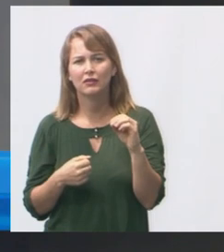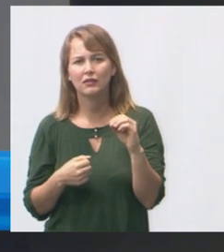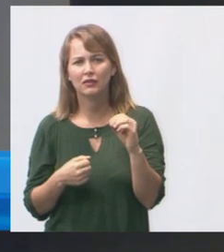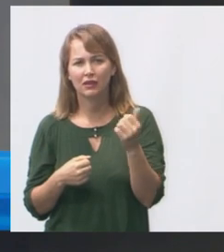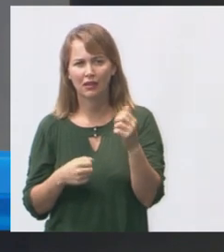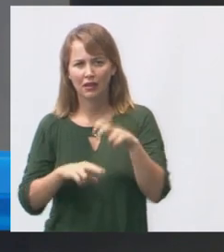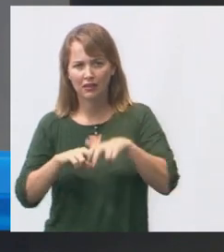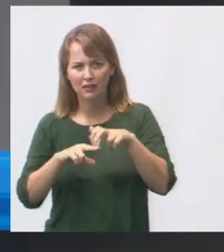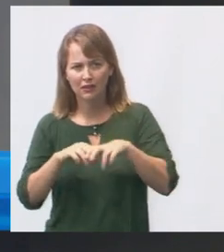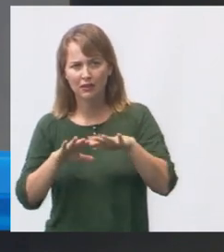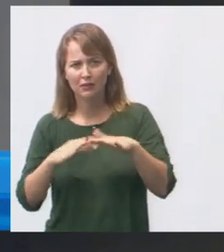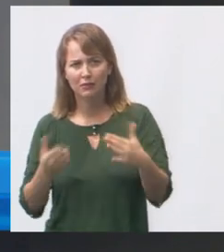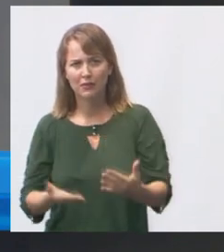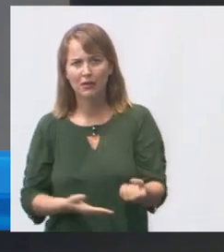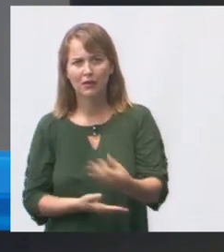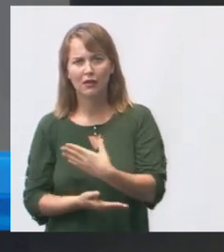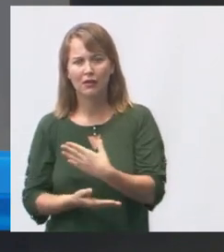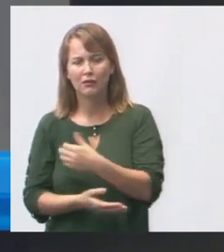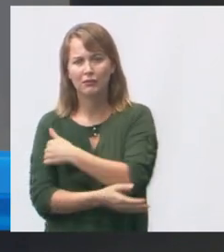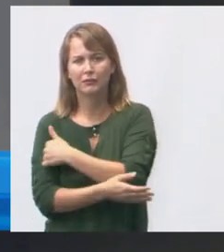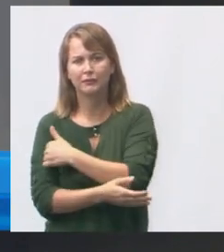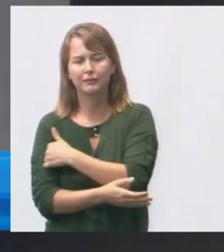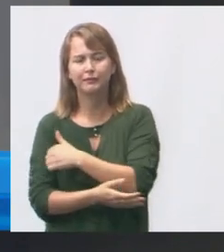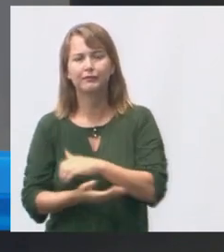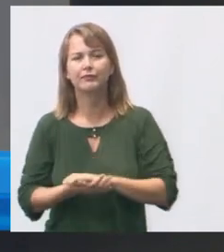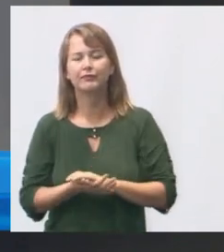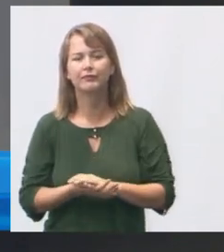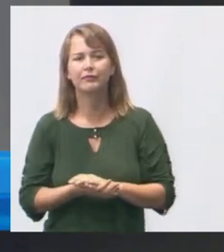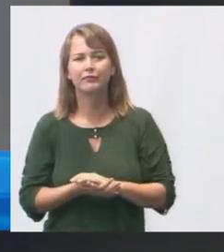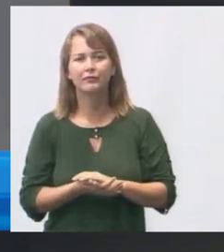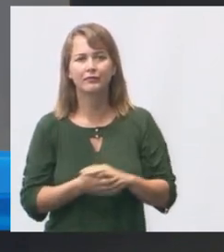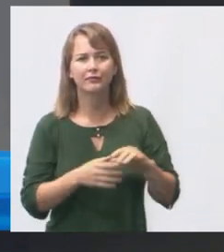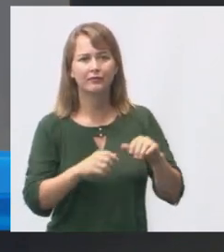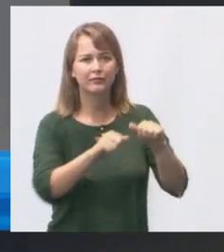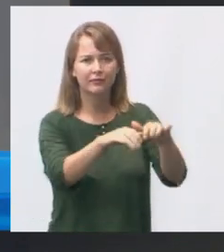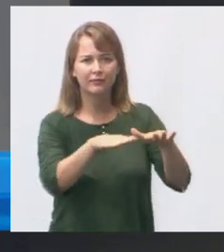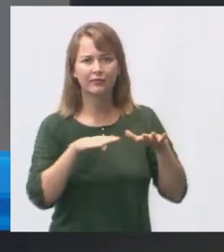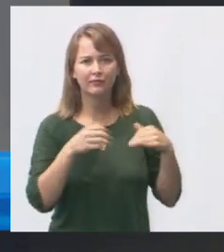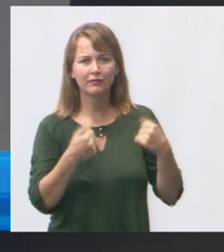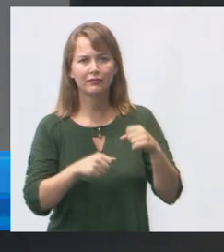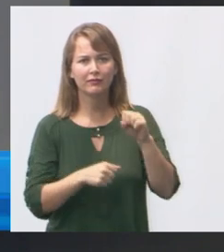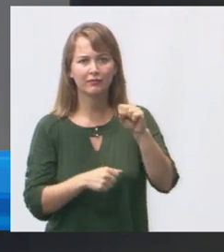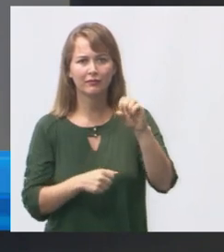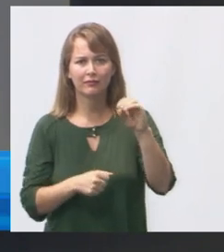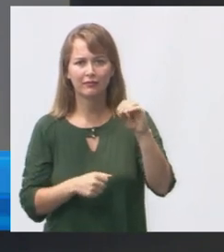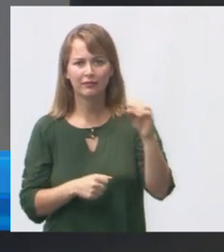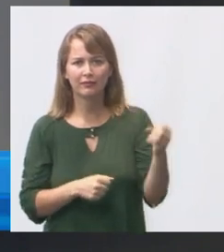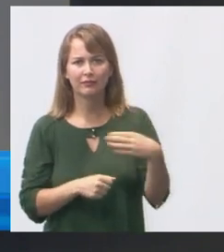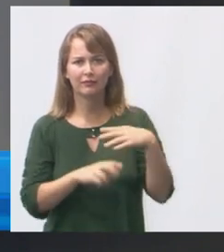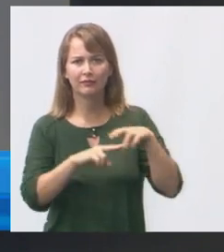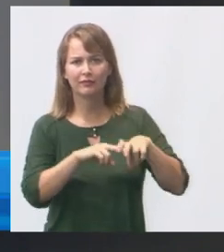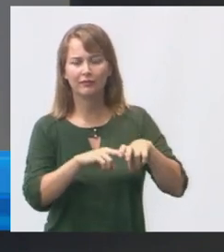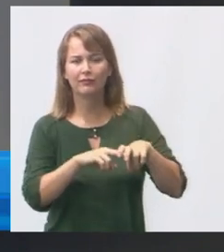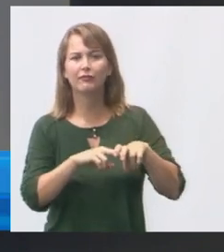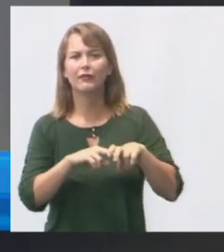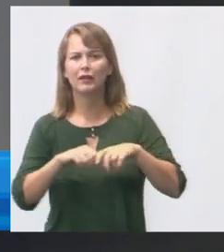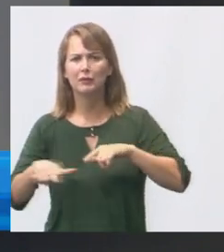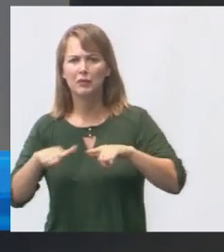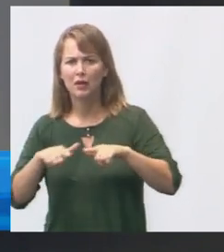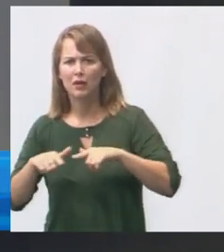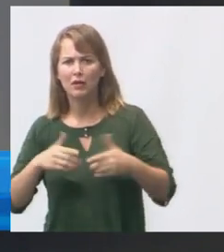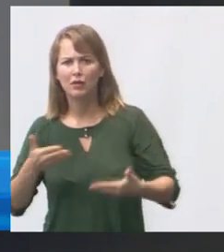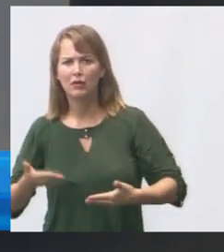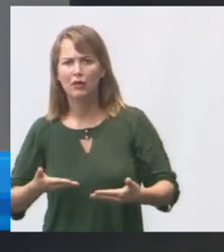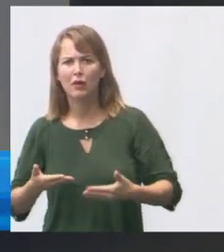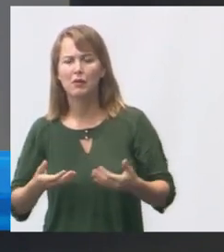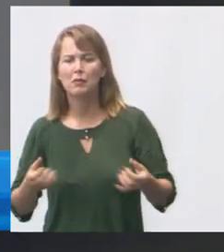cadeiras e mesas novas para os alunos e no auditório são necessárias 80 novas cadeiras o quadro de funcionário está completo não